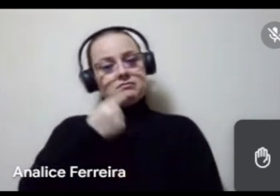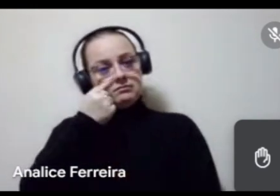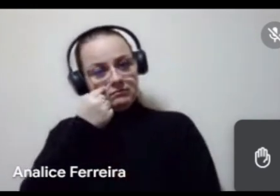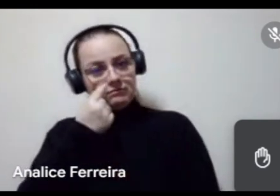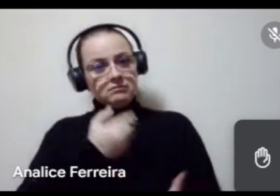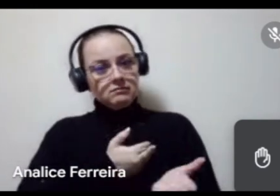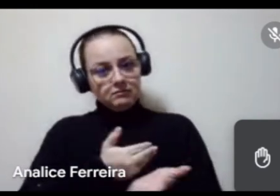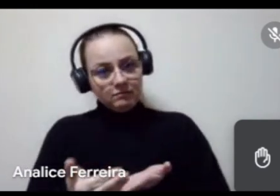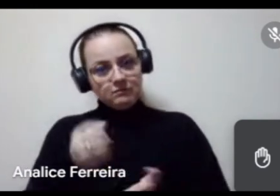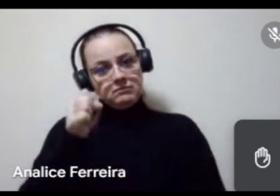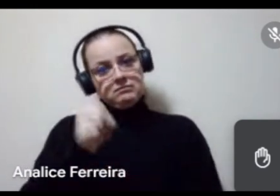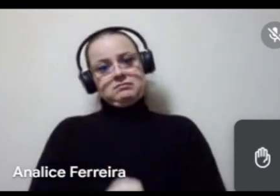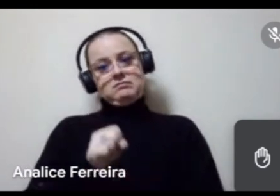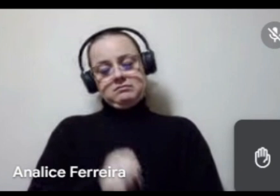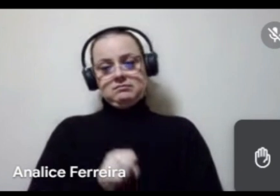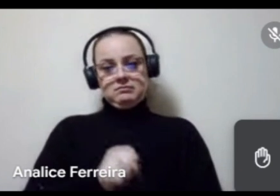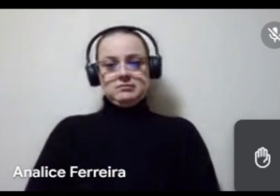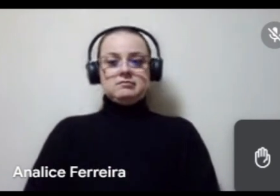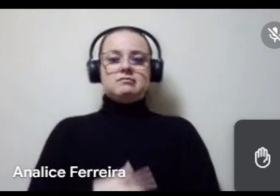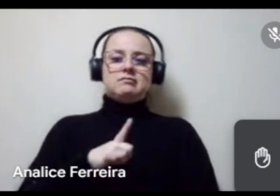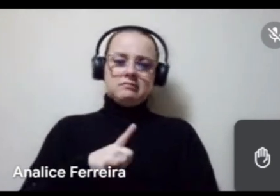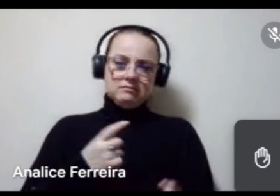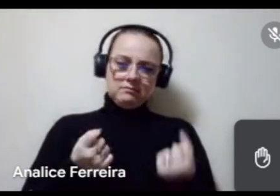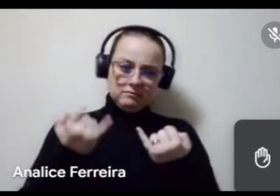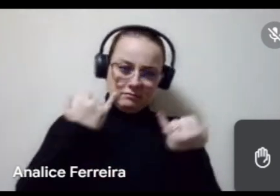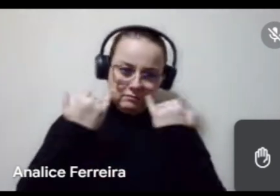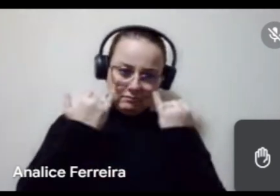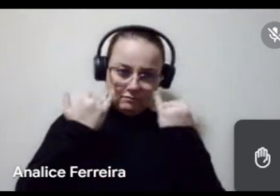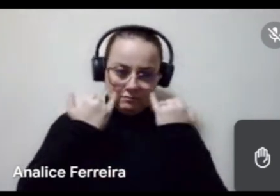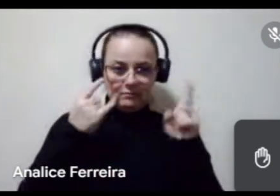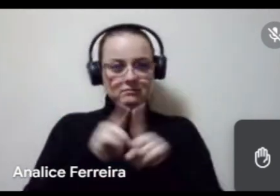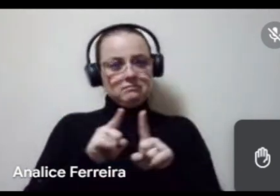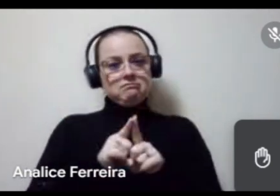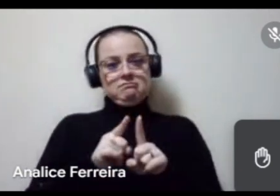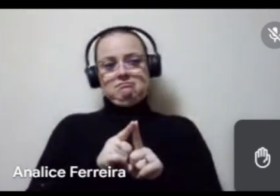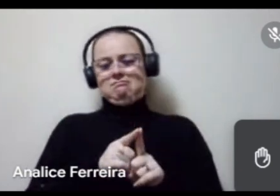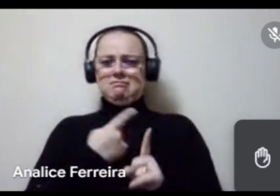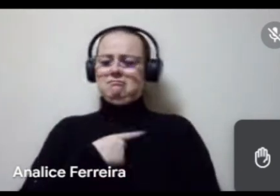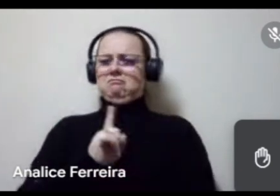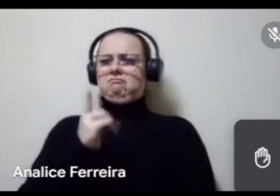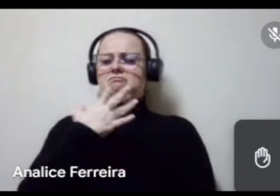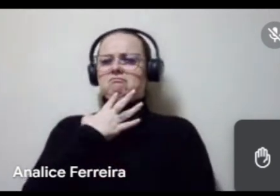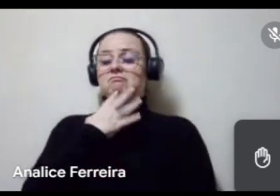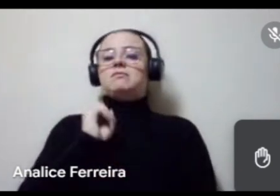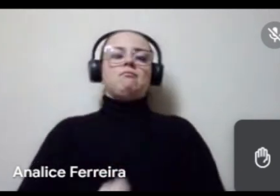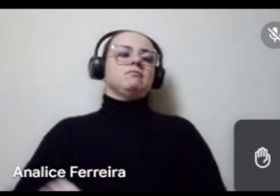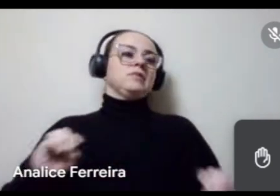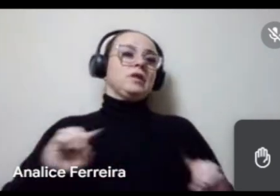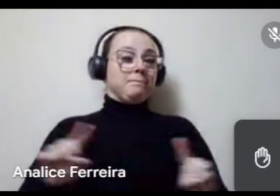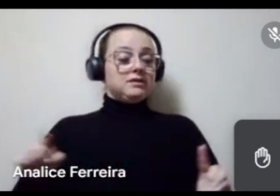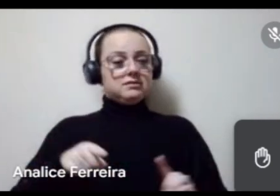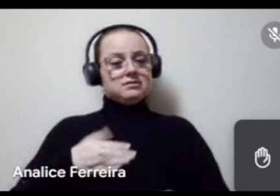introdução, tive algumas informações, inclusive, as quais eu não tinha conhecimento, ótimo, mas essa